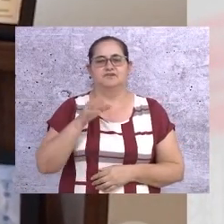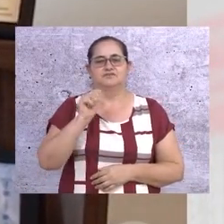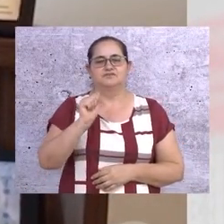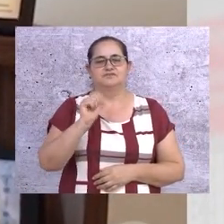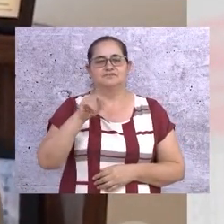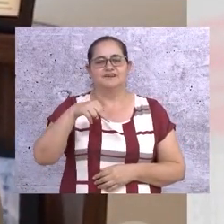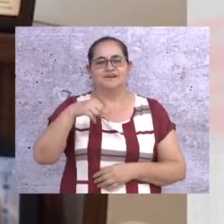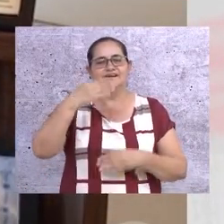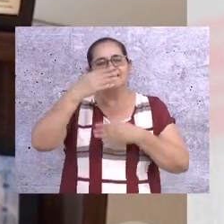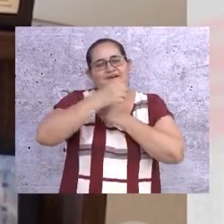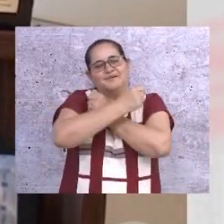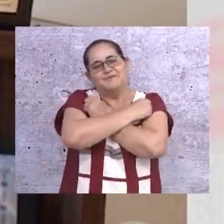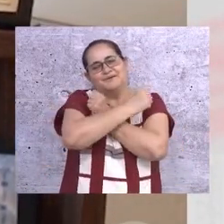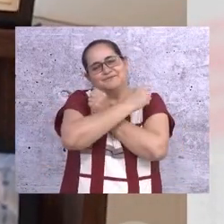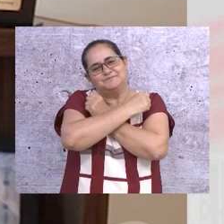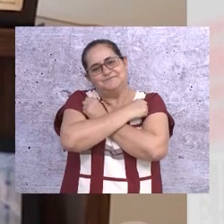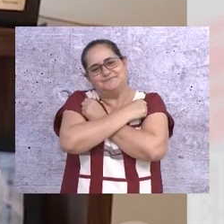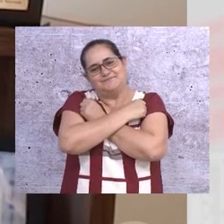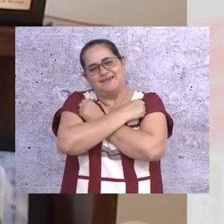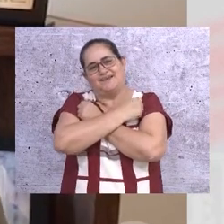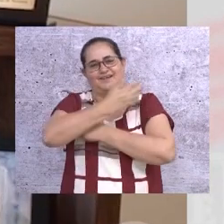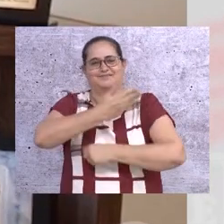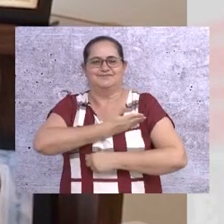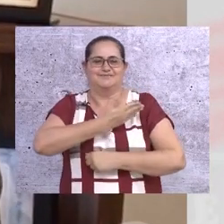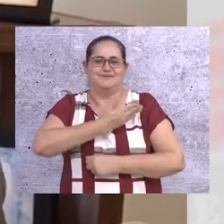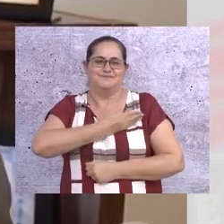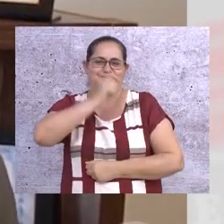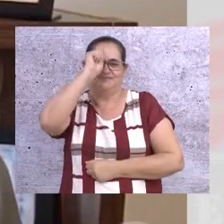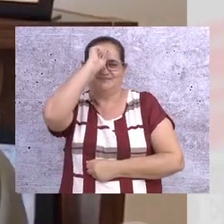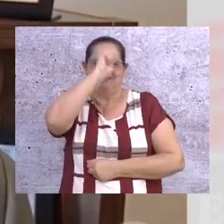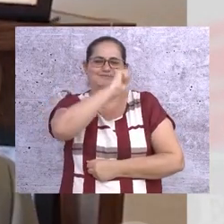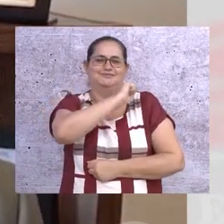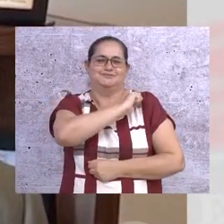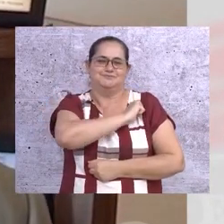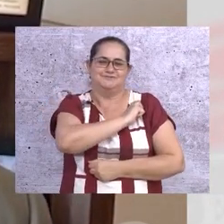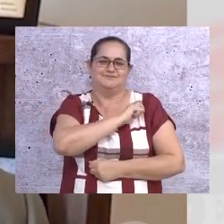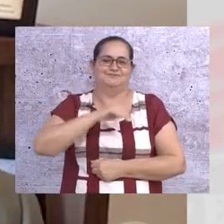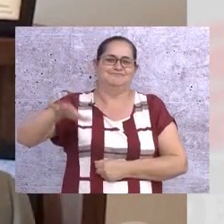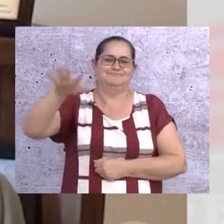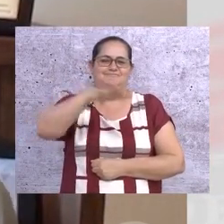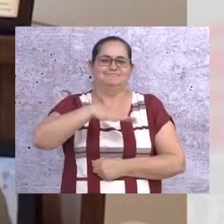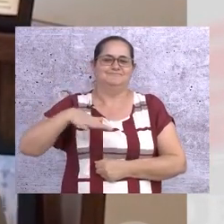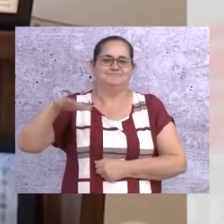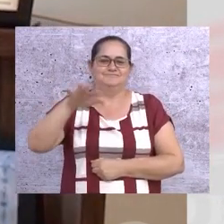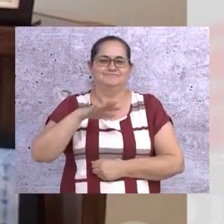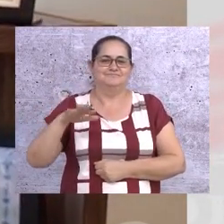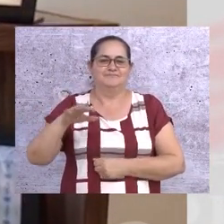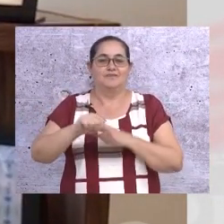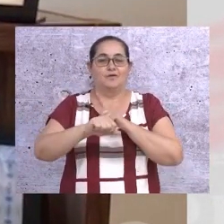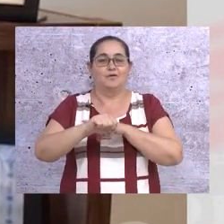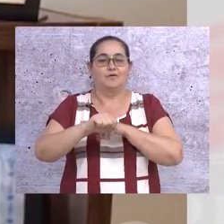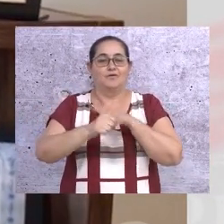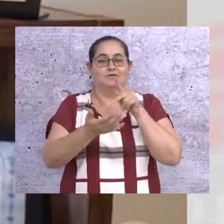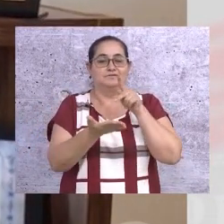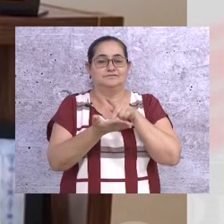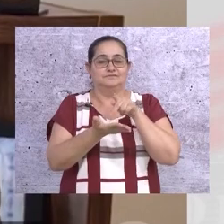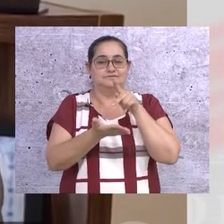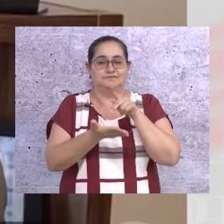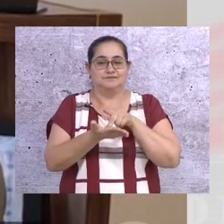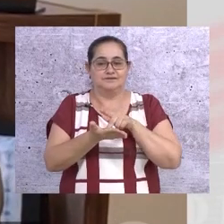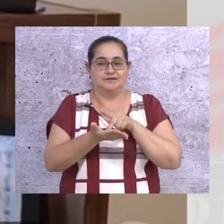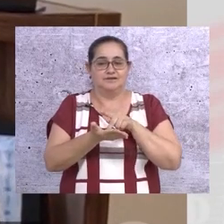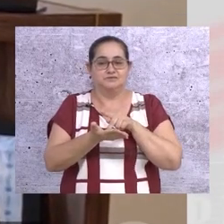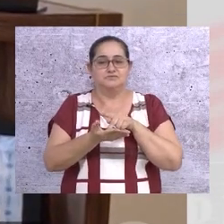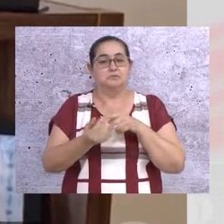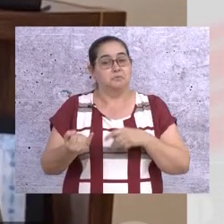abraço para você e para os amigos de São José do Rio Preto e região. O Hora da Verdade, Jean, é um